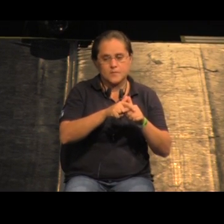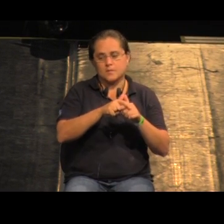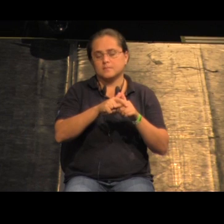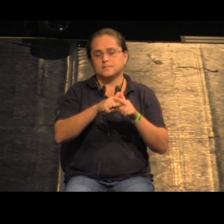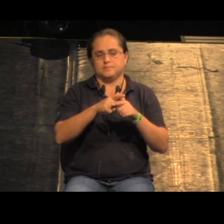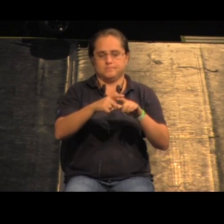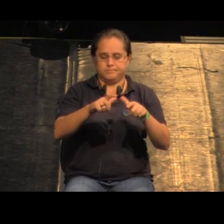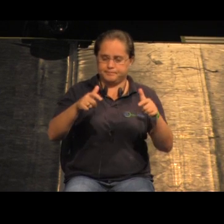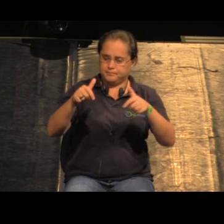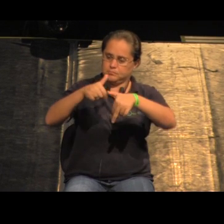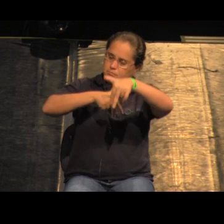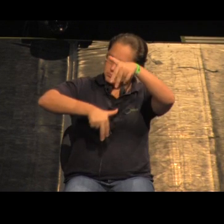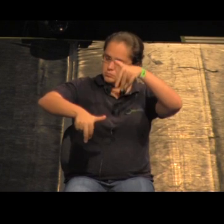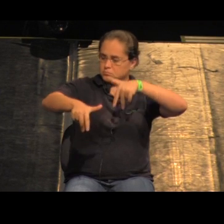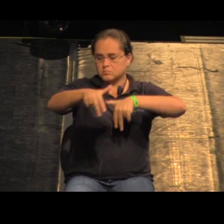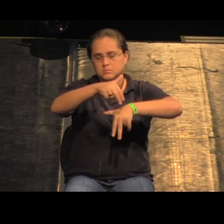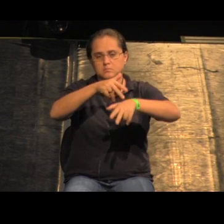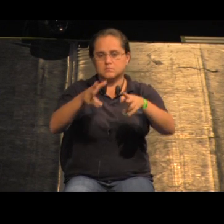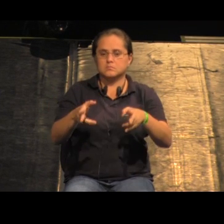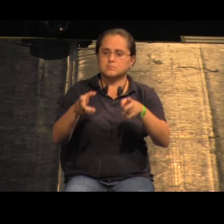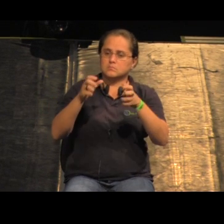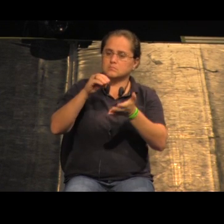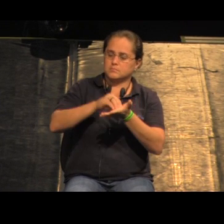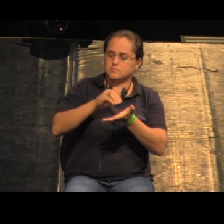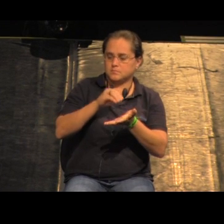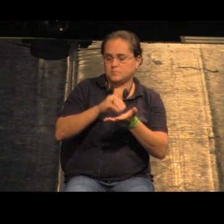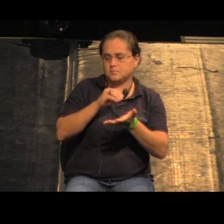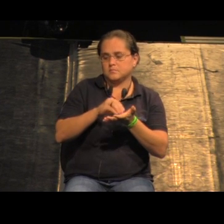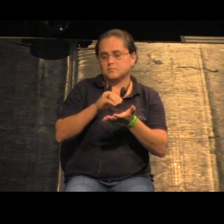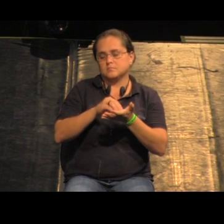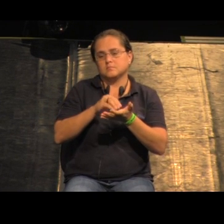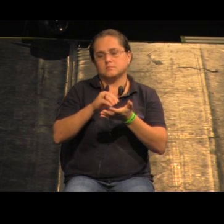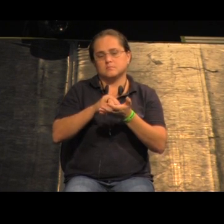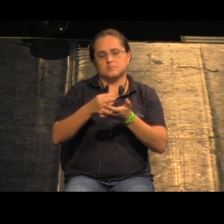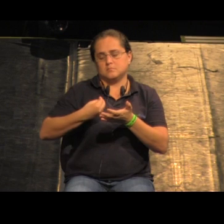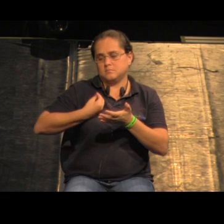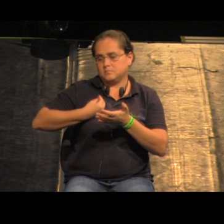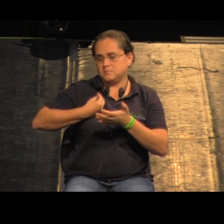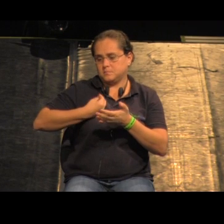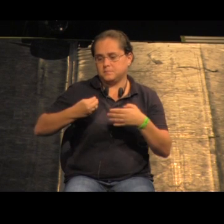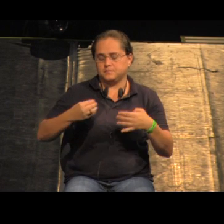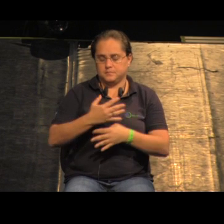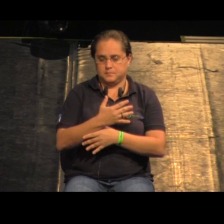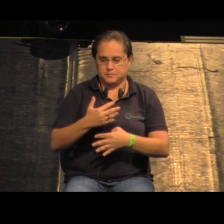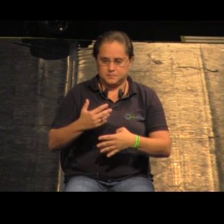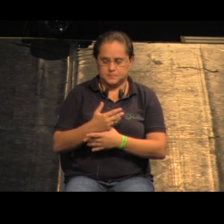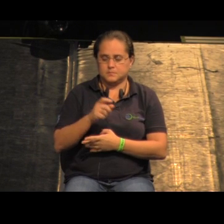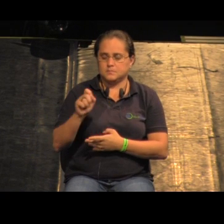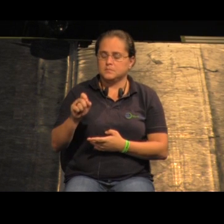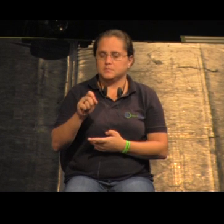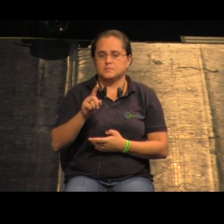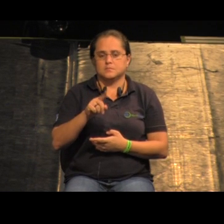grandes infraestruturas de mobilidade também o que falta aqui realmente é vida urbana nesse caso a estratégia